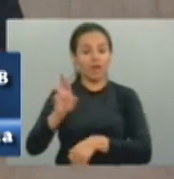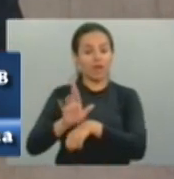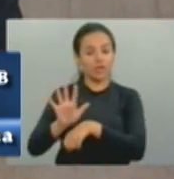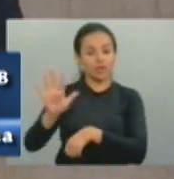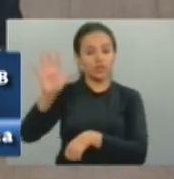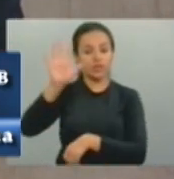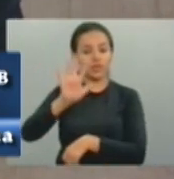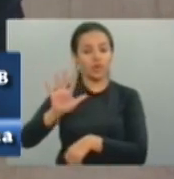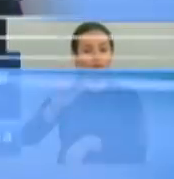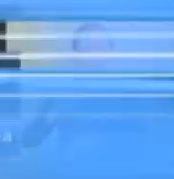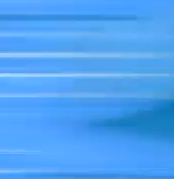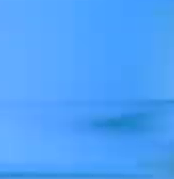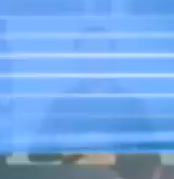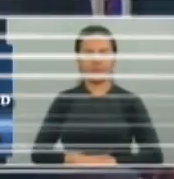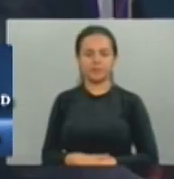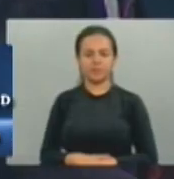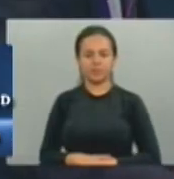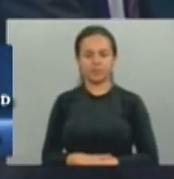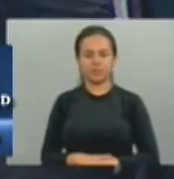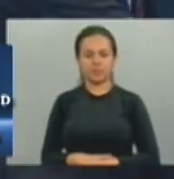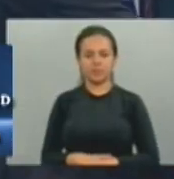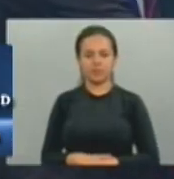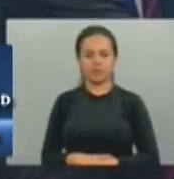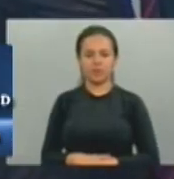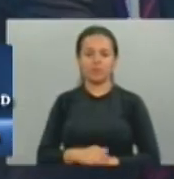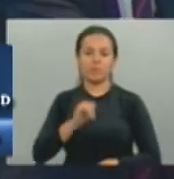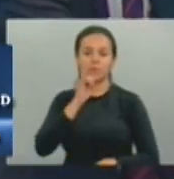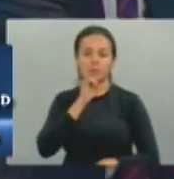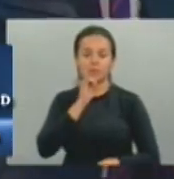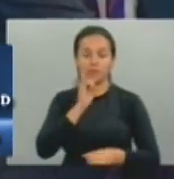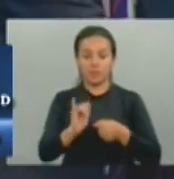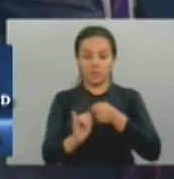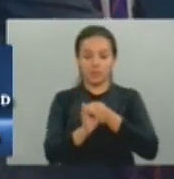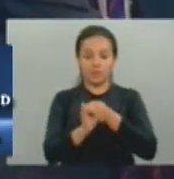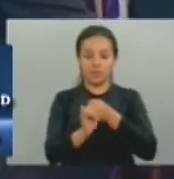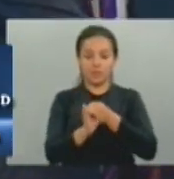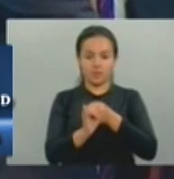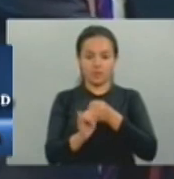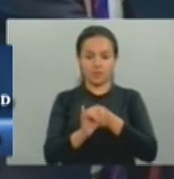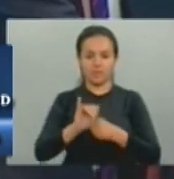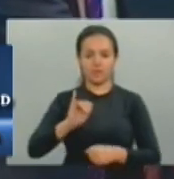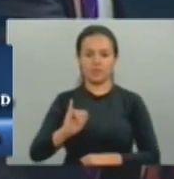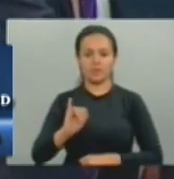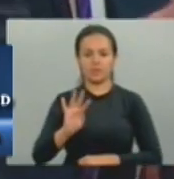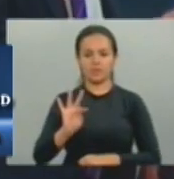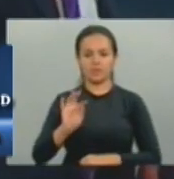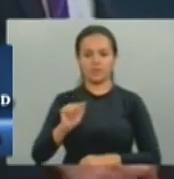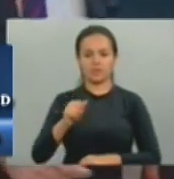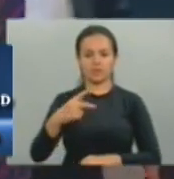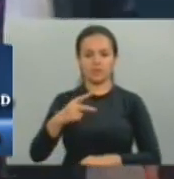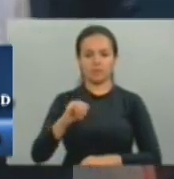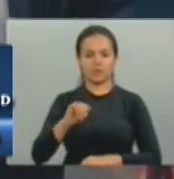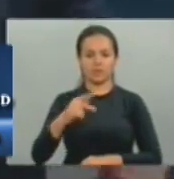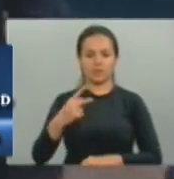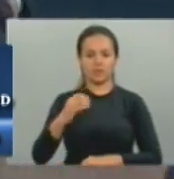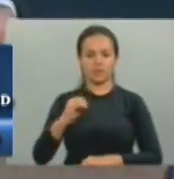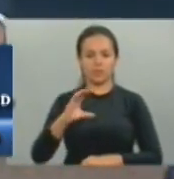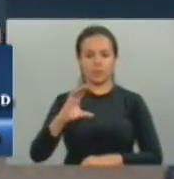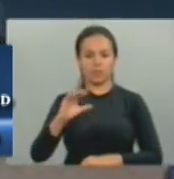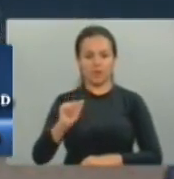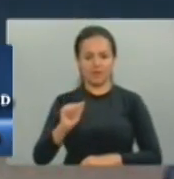está subutilizada. A cidade de Itapipoca, tão maltratada nos últimos dias, com a